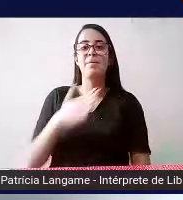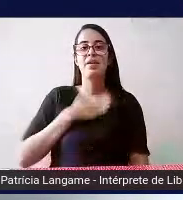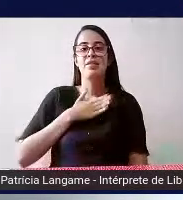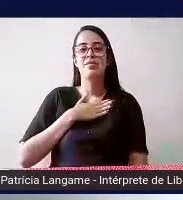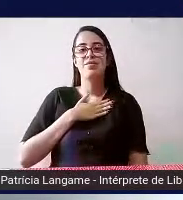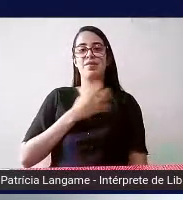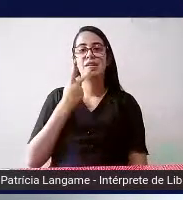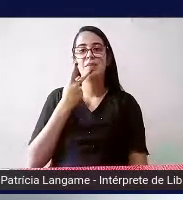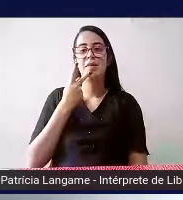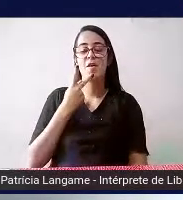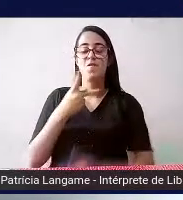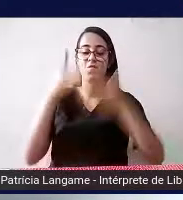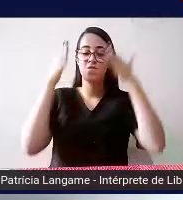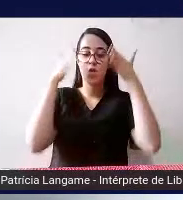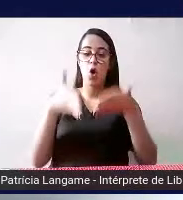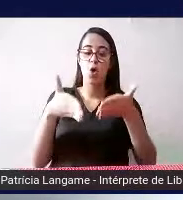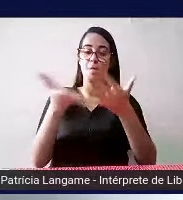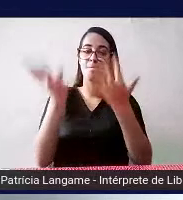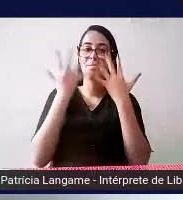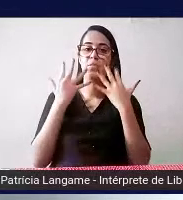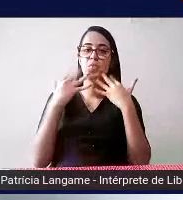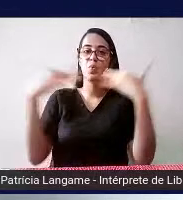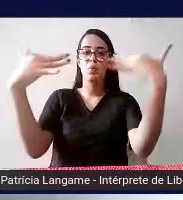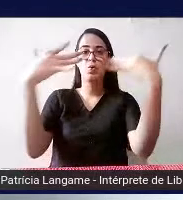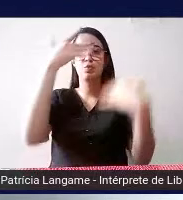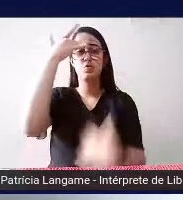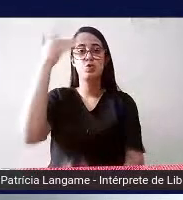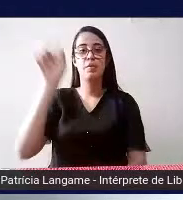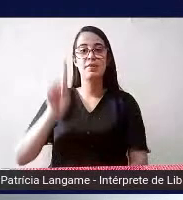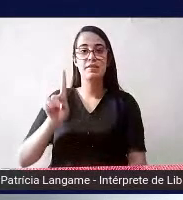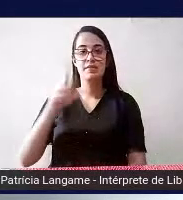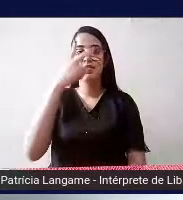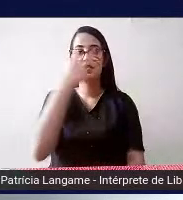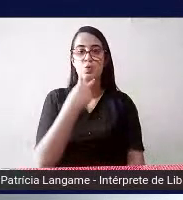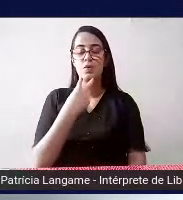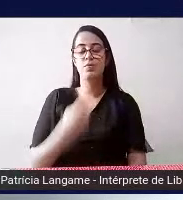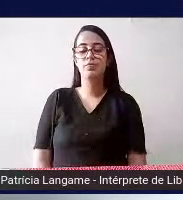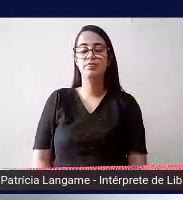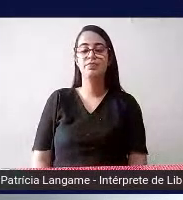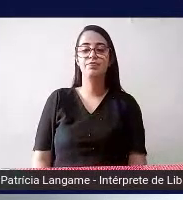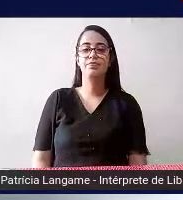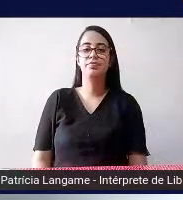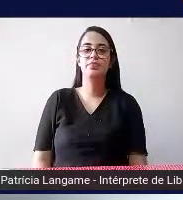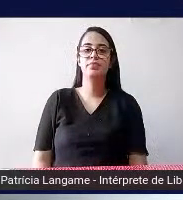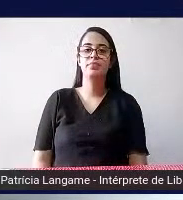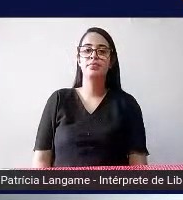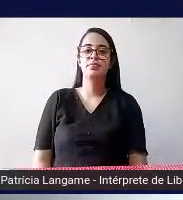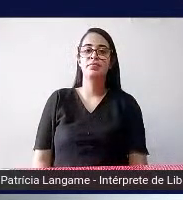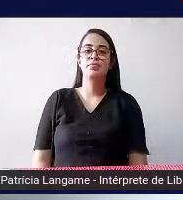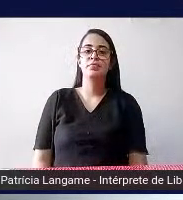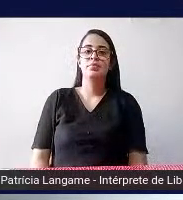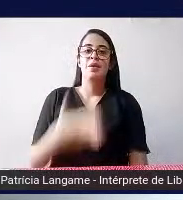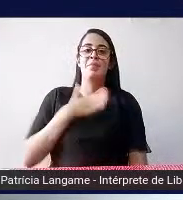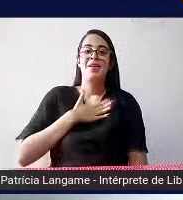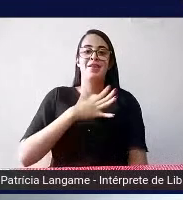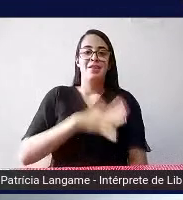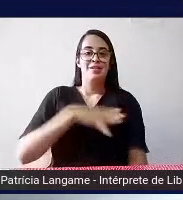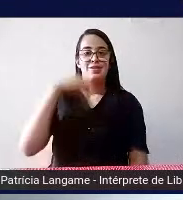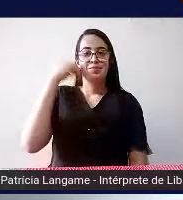voltada para o público as pessoas com deficiência visual que é a minha experiência